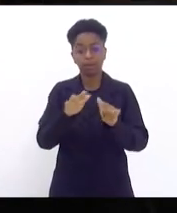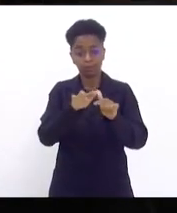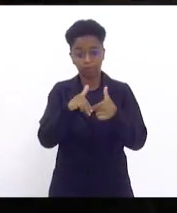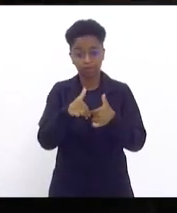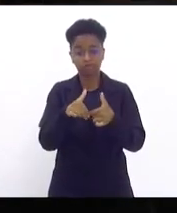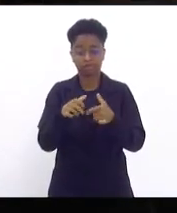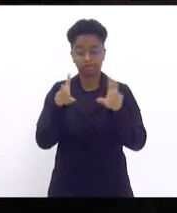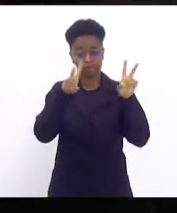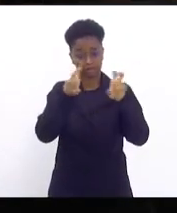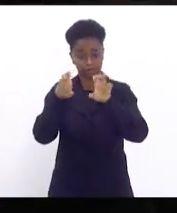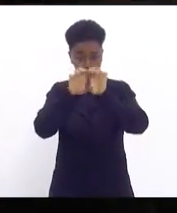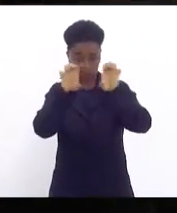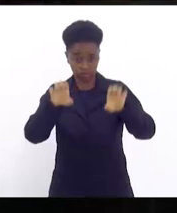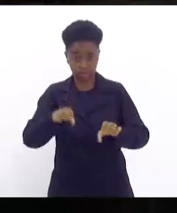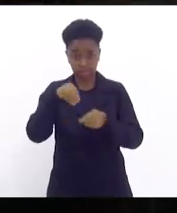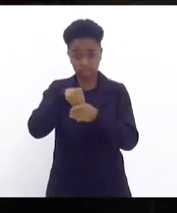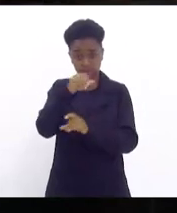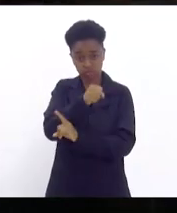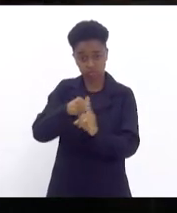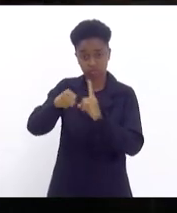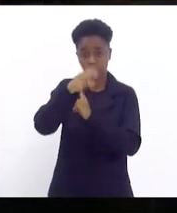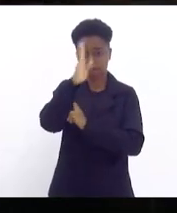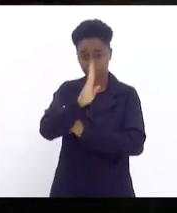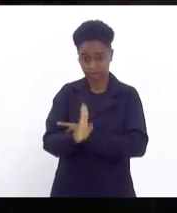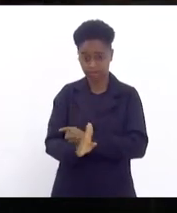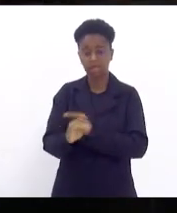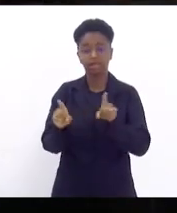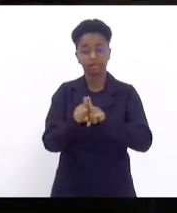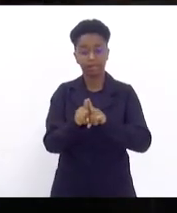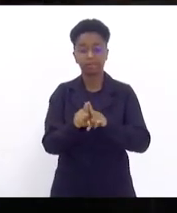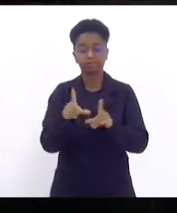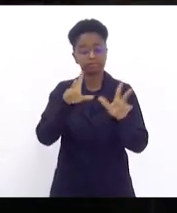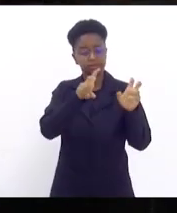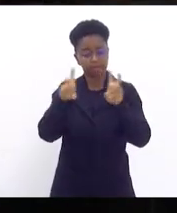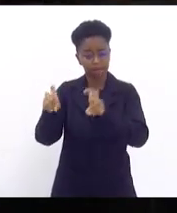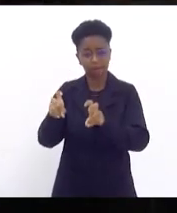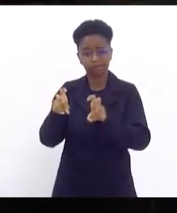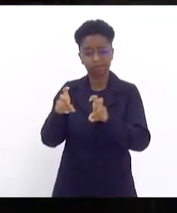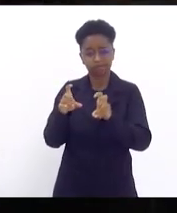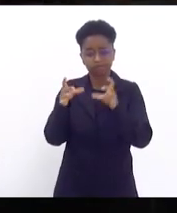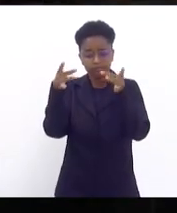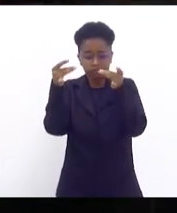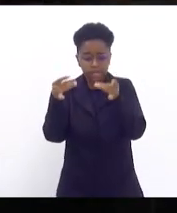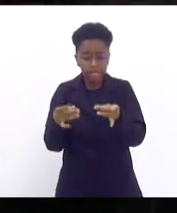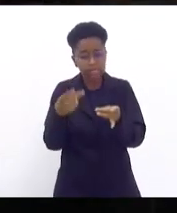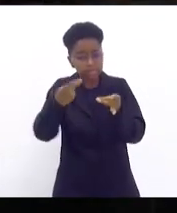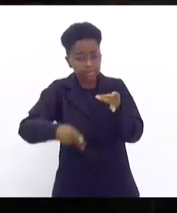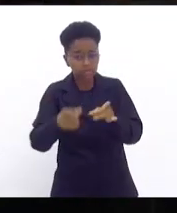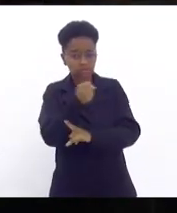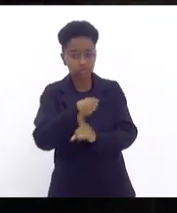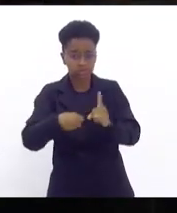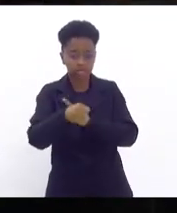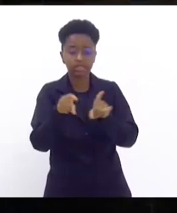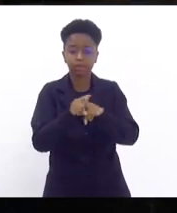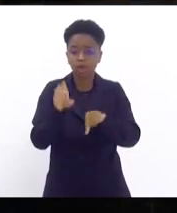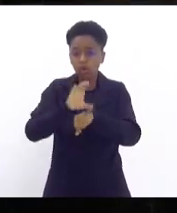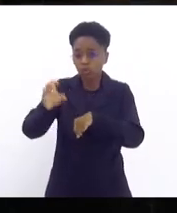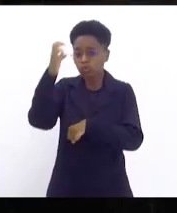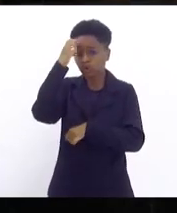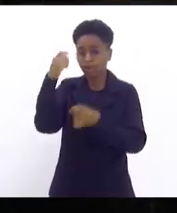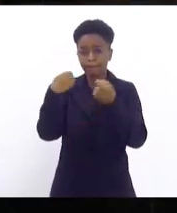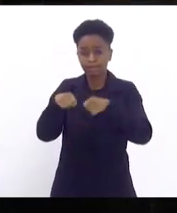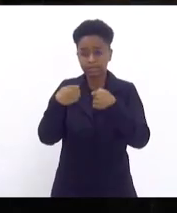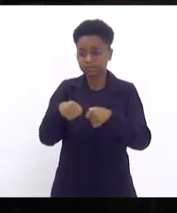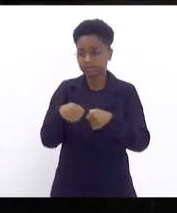estruturais da sociedade brasileira, questões particulares da sociedade fluminense, questões culturais que precisam ser objeto